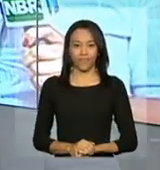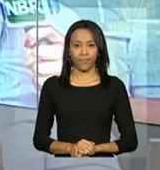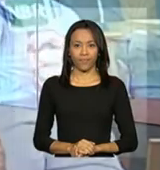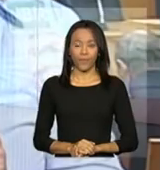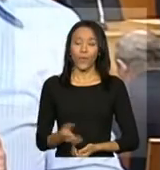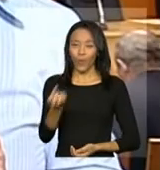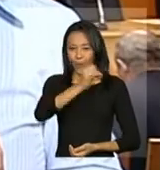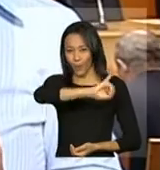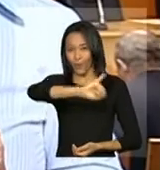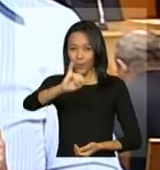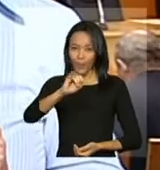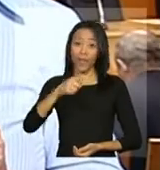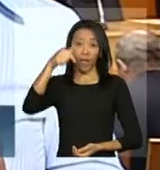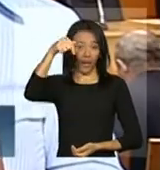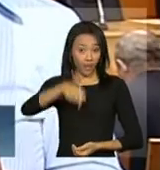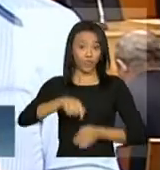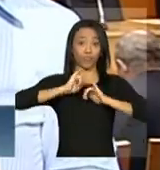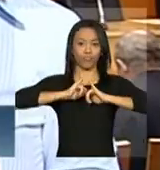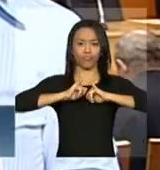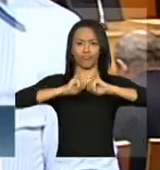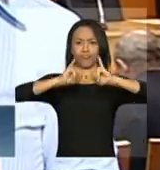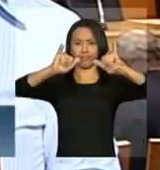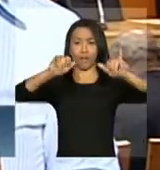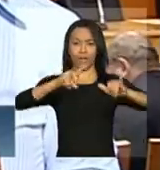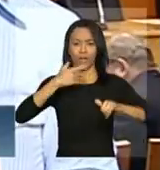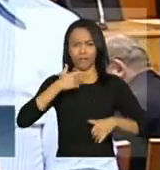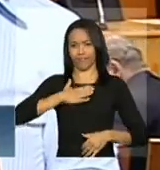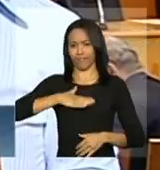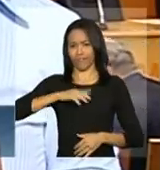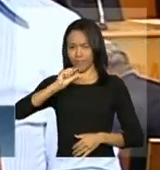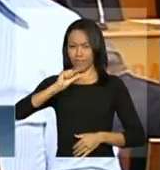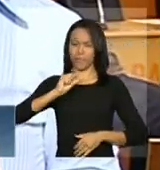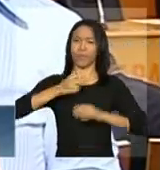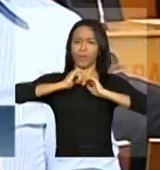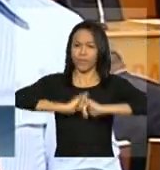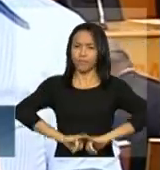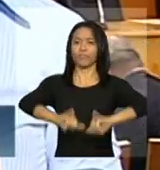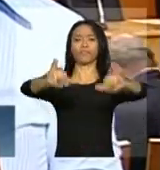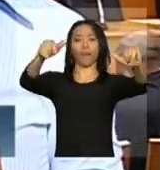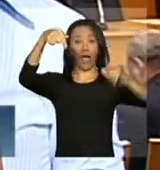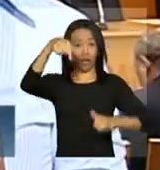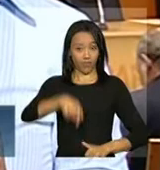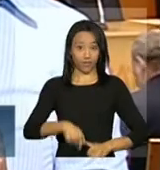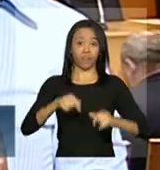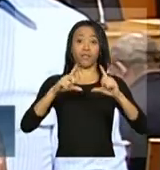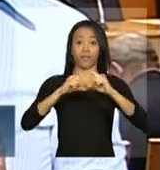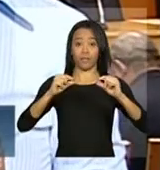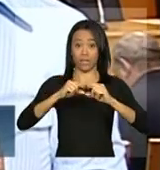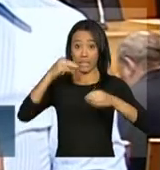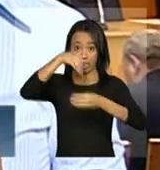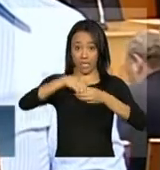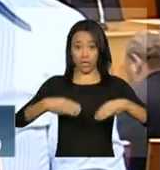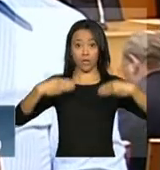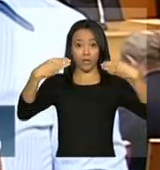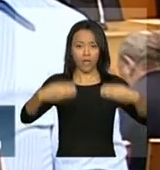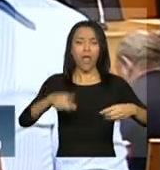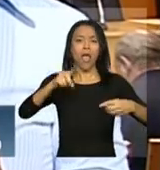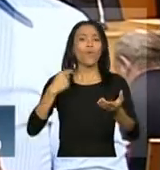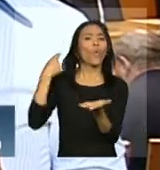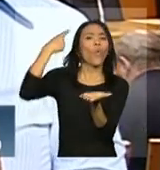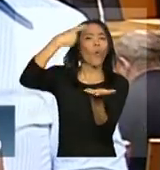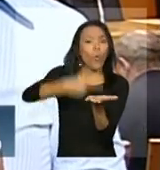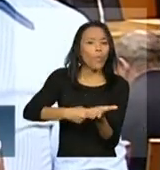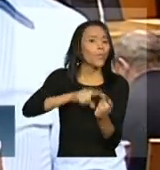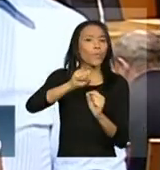Olá, Lúcia. Esta campanha que vai ser lançada em alguns minutos aqui no Ministério das Cidades, em Brasília, ela faz parte do Pacto Nacional